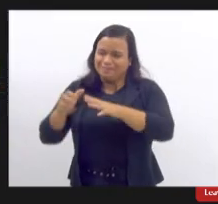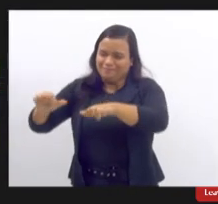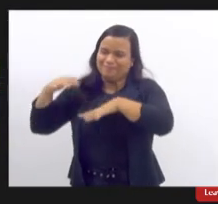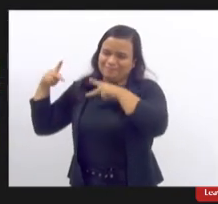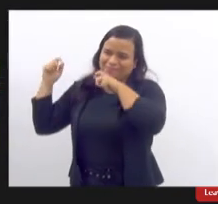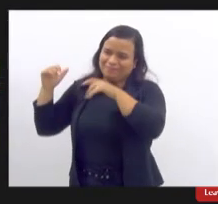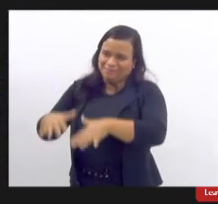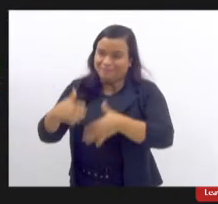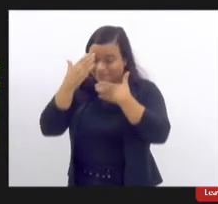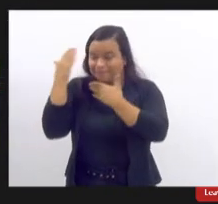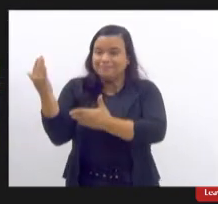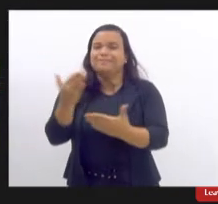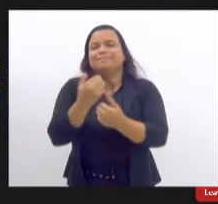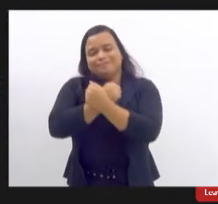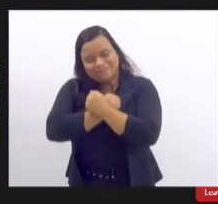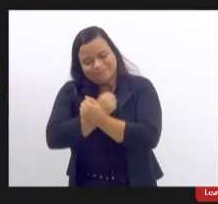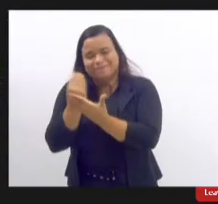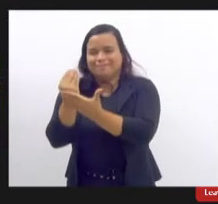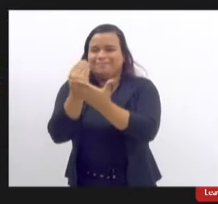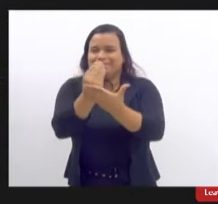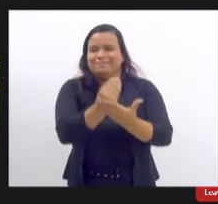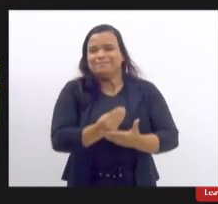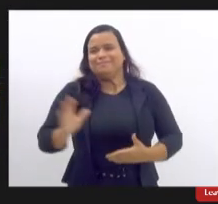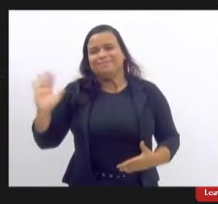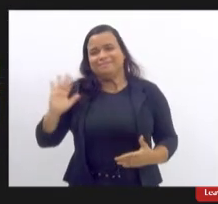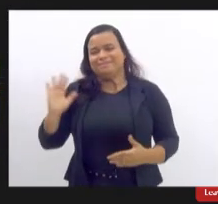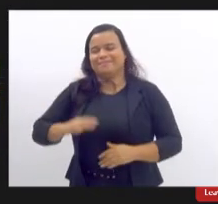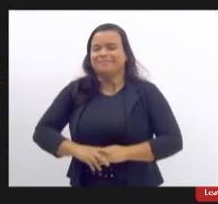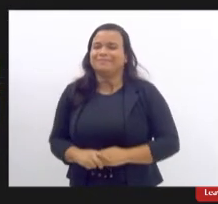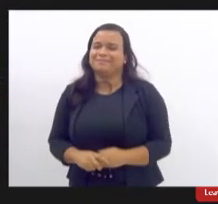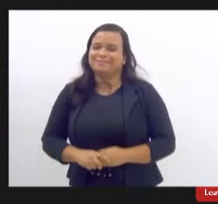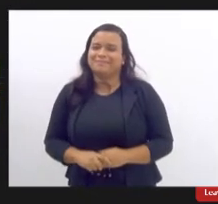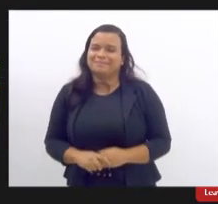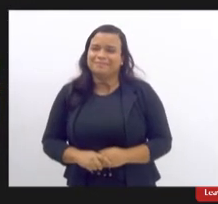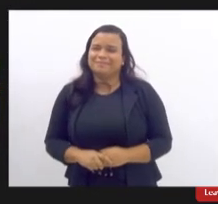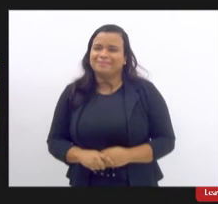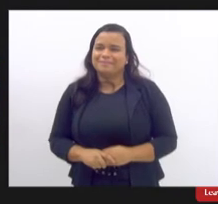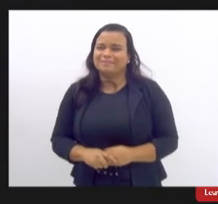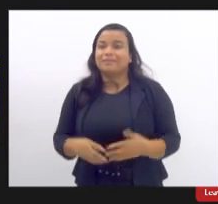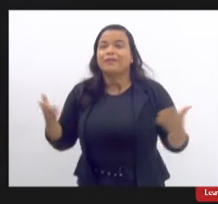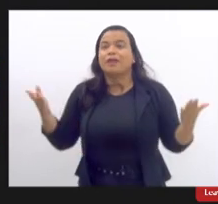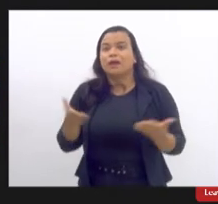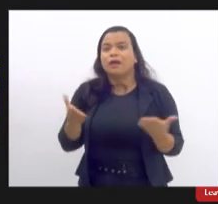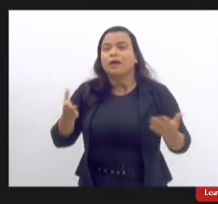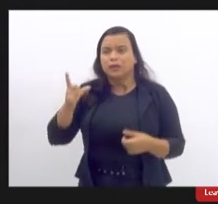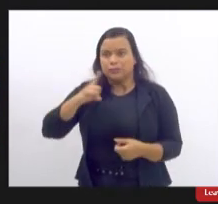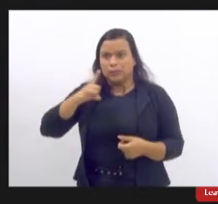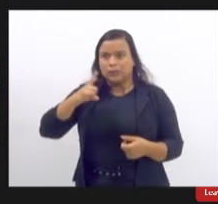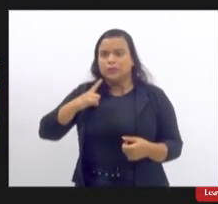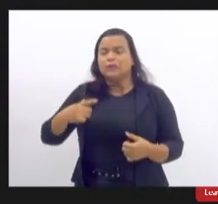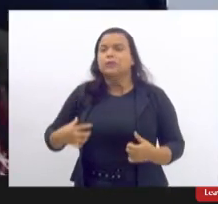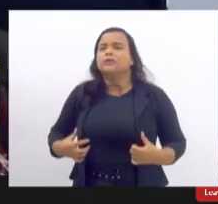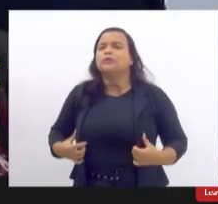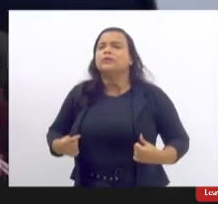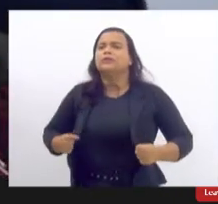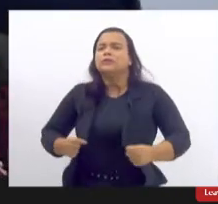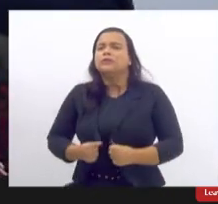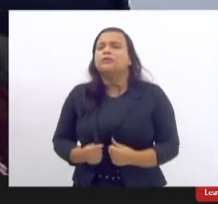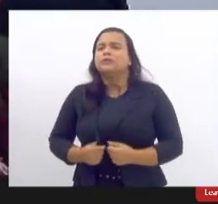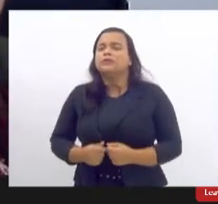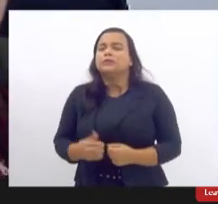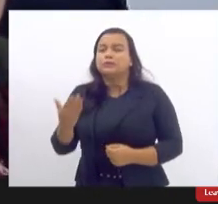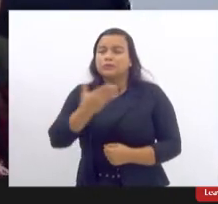pública deixe um abraço vamos ouvir agora a a nossa